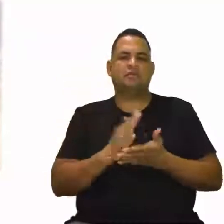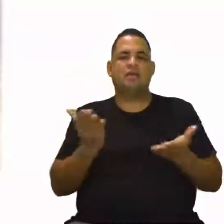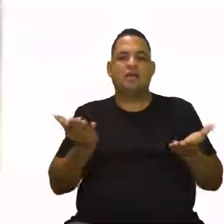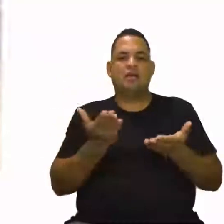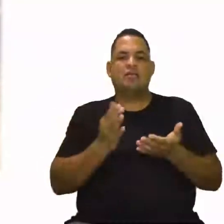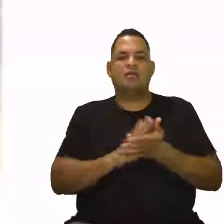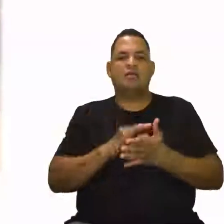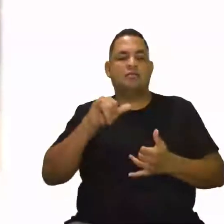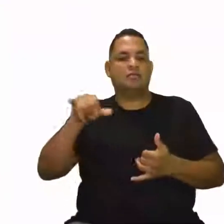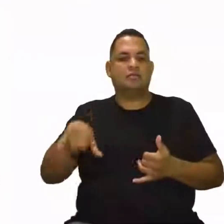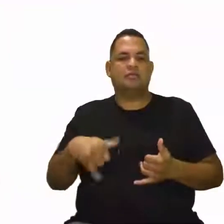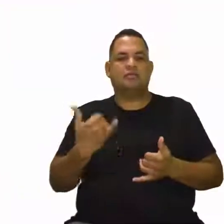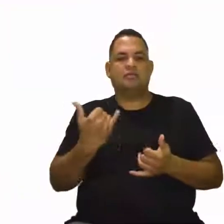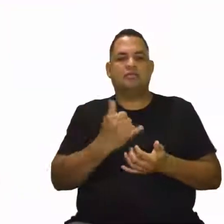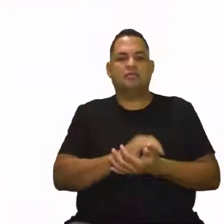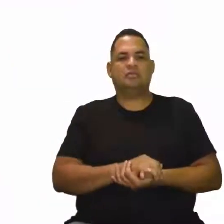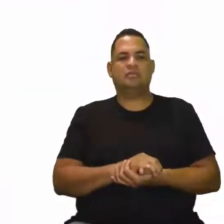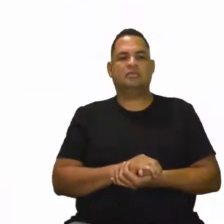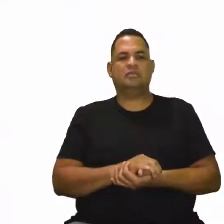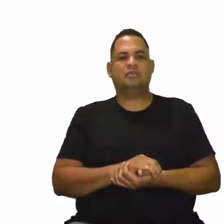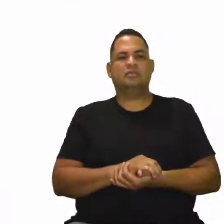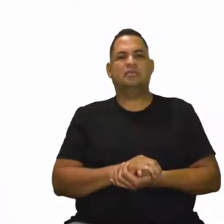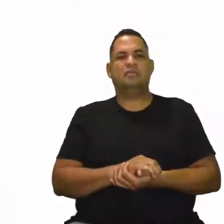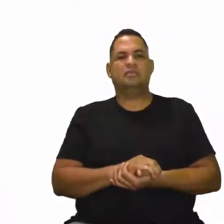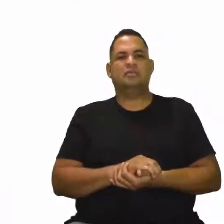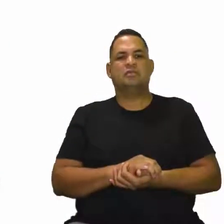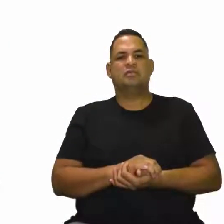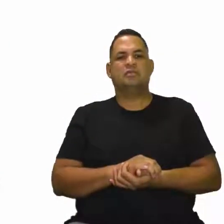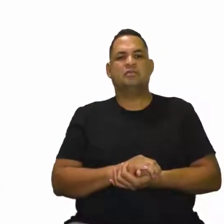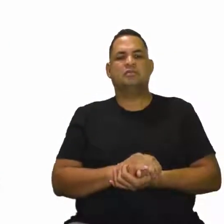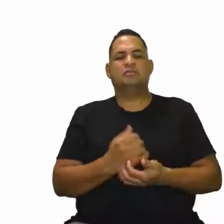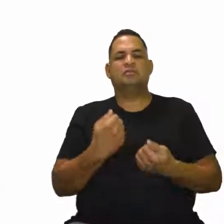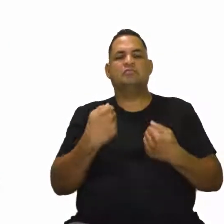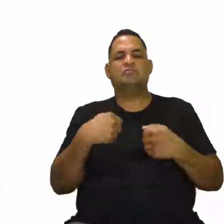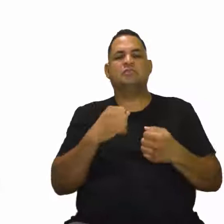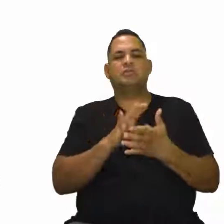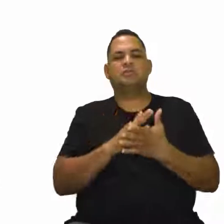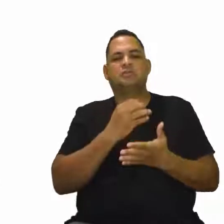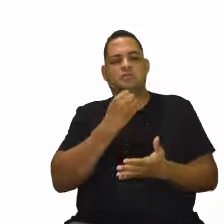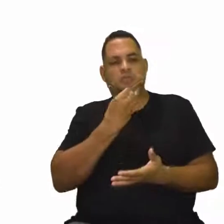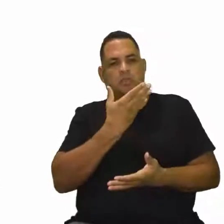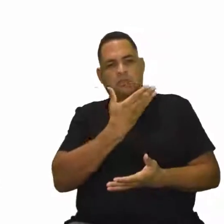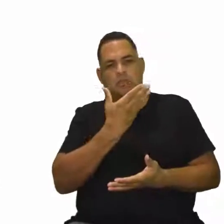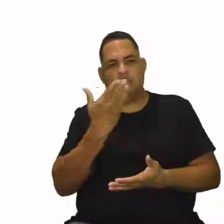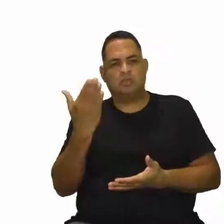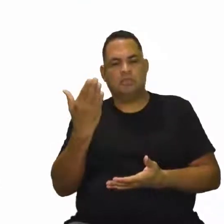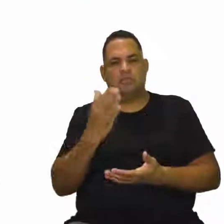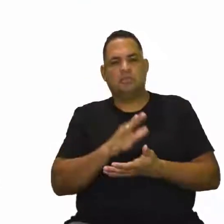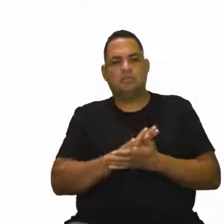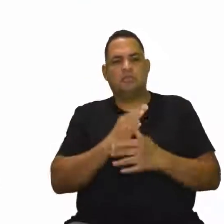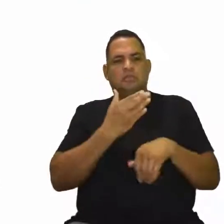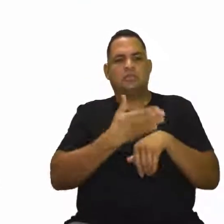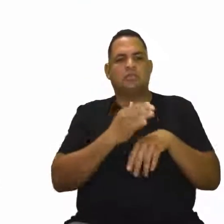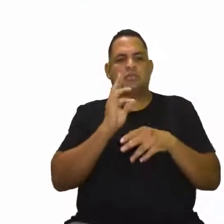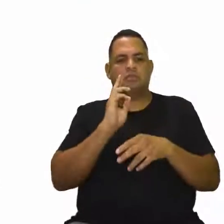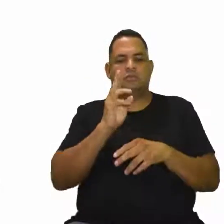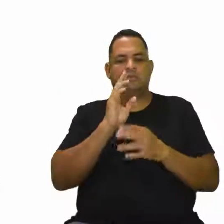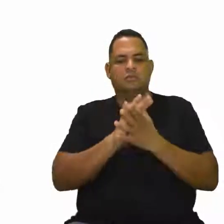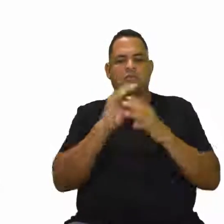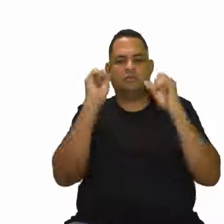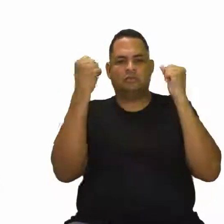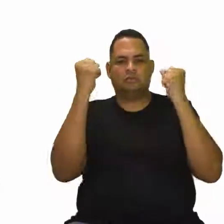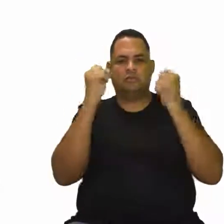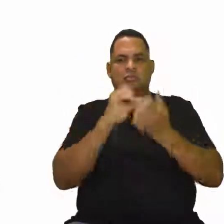de aproveitar. E aí que... O que pode vir de bom aí, né? Com a prática regular da atividade